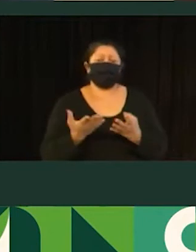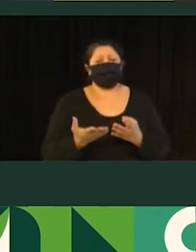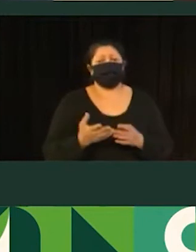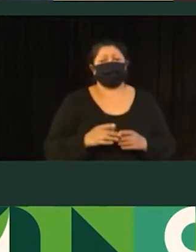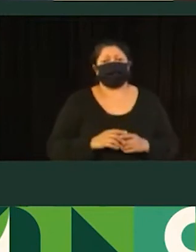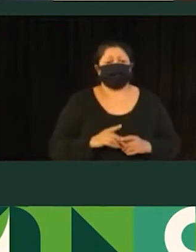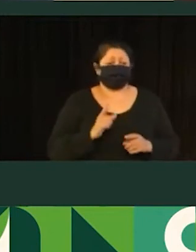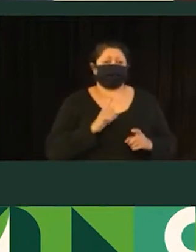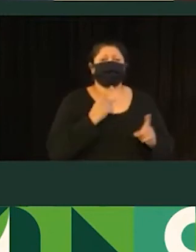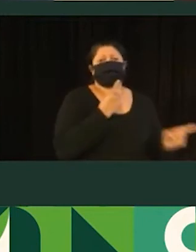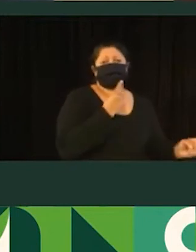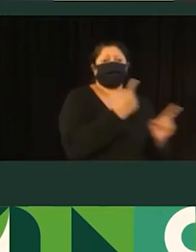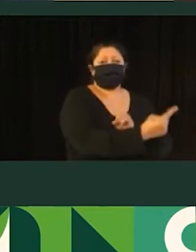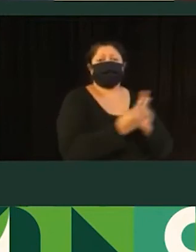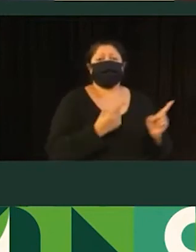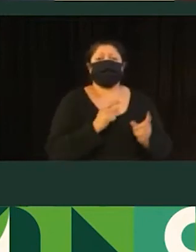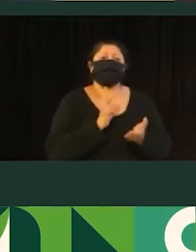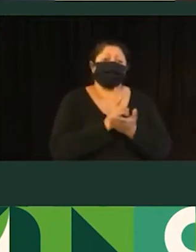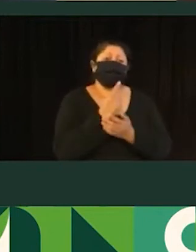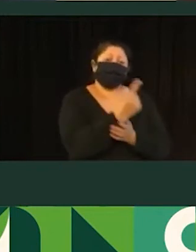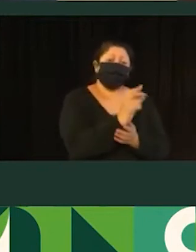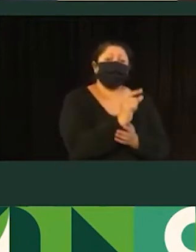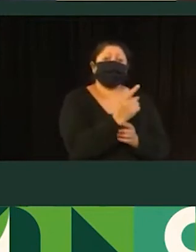ciclofaixas, monodirecionais ou bidirecionais, e ruas compartilhadas.